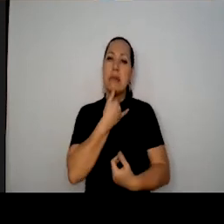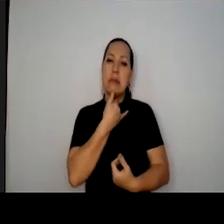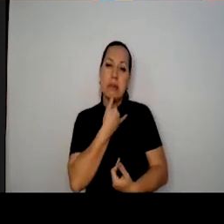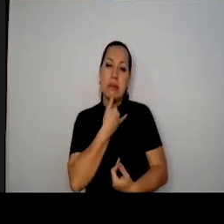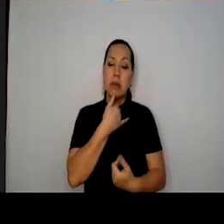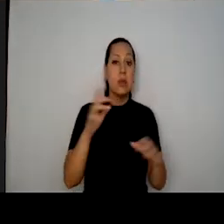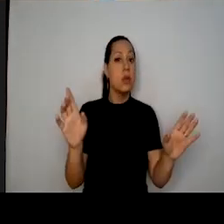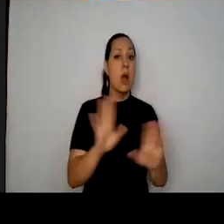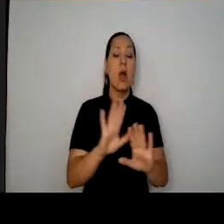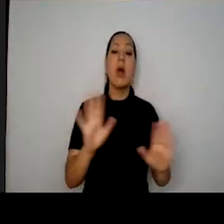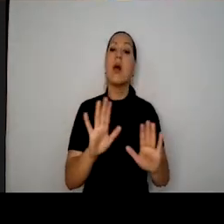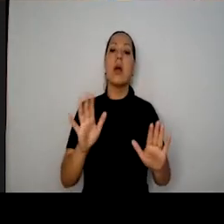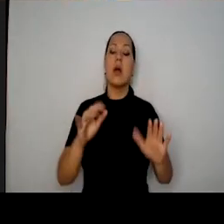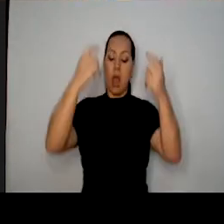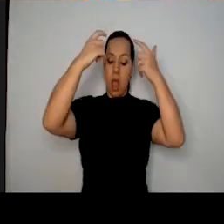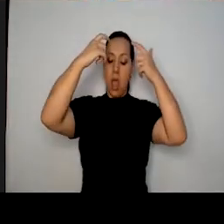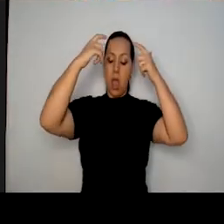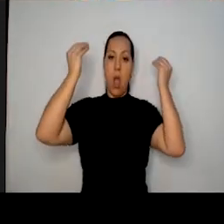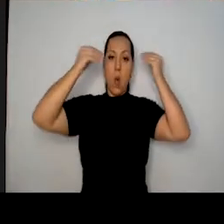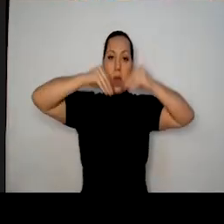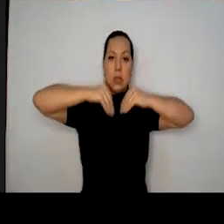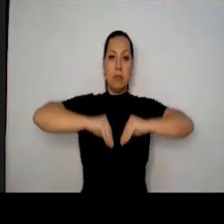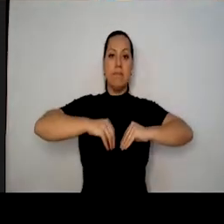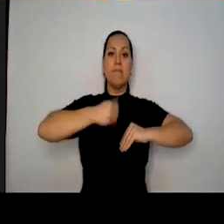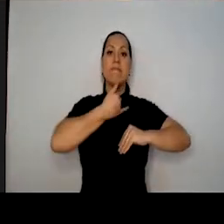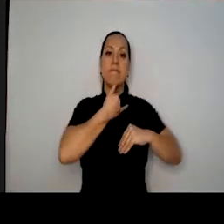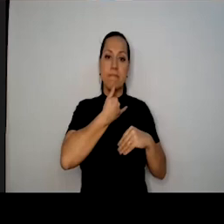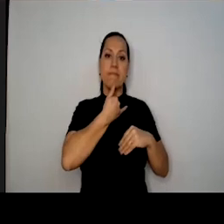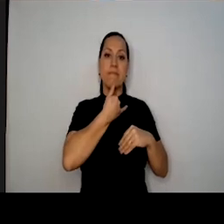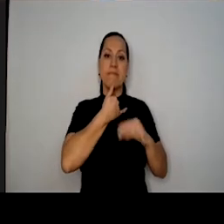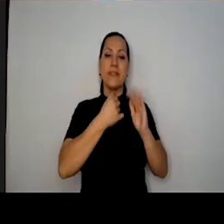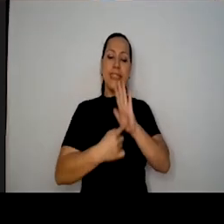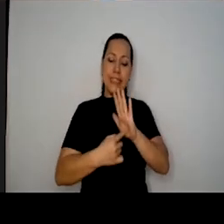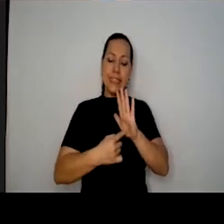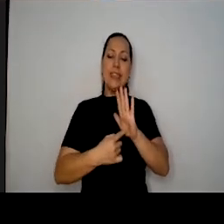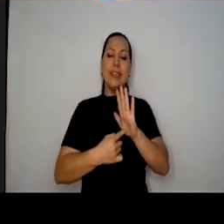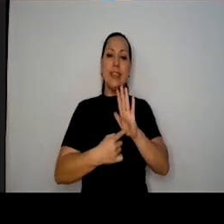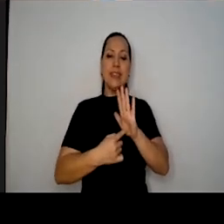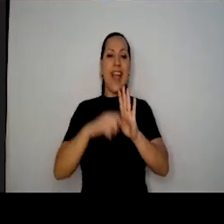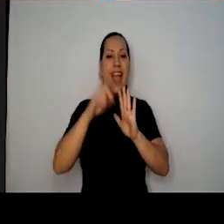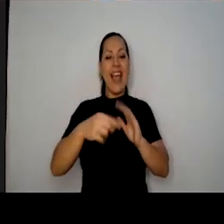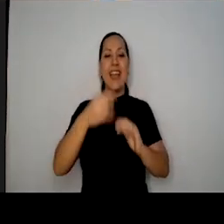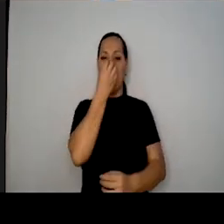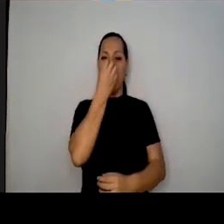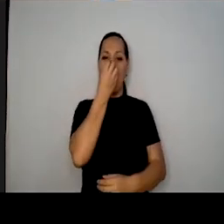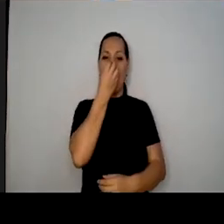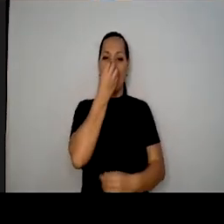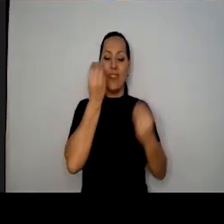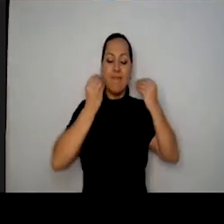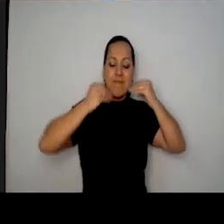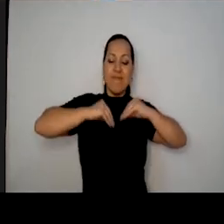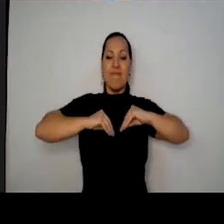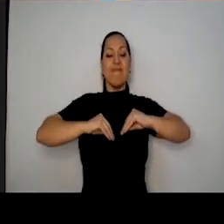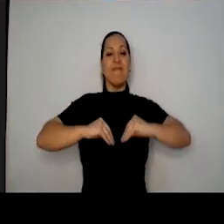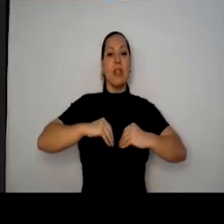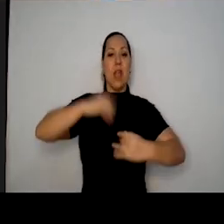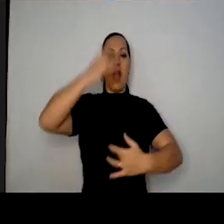Eu sou a tristeza. É isso que o palhaço traz. Ele traz...